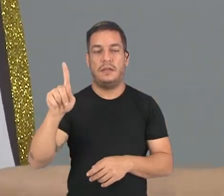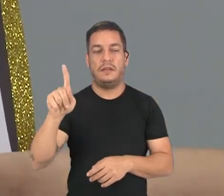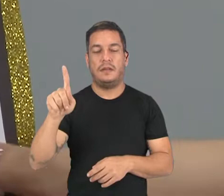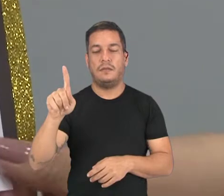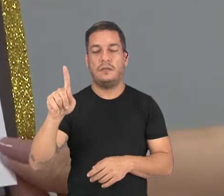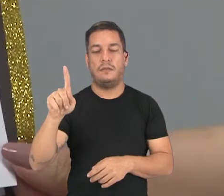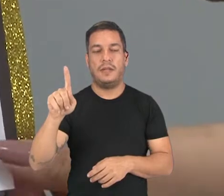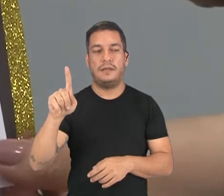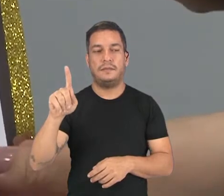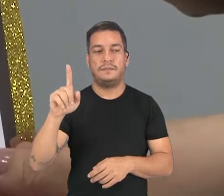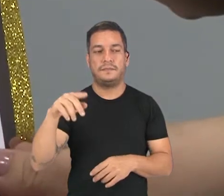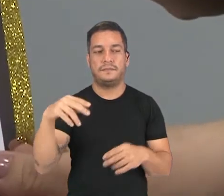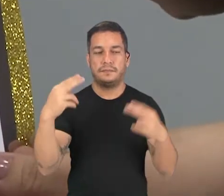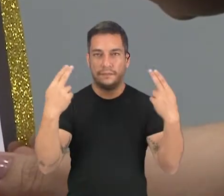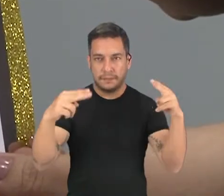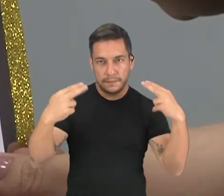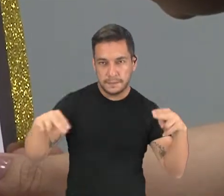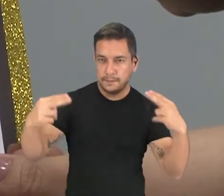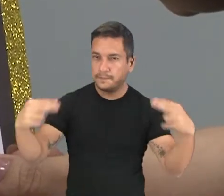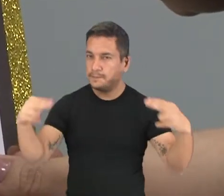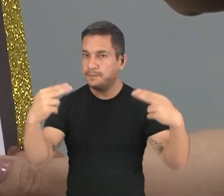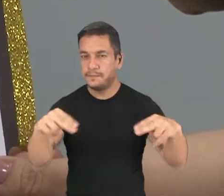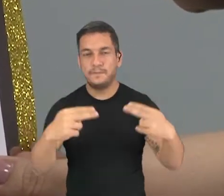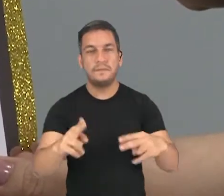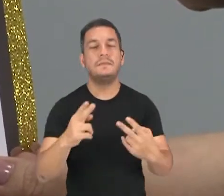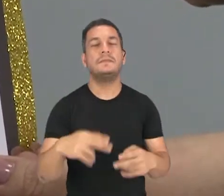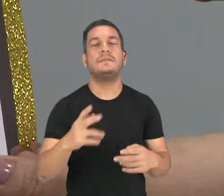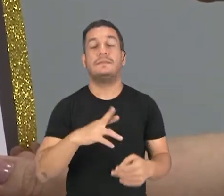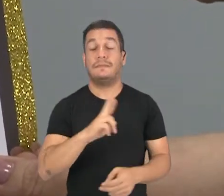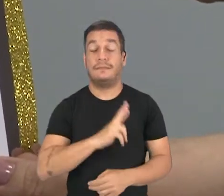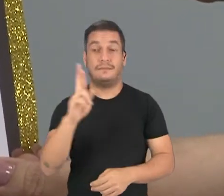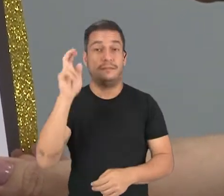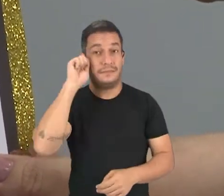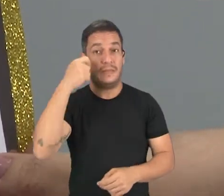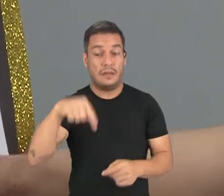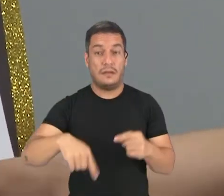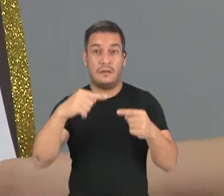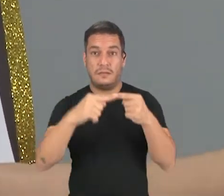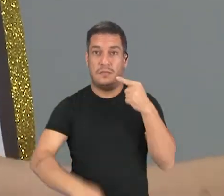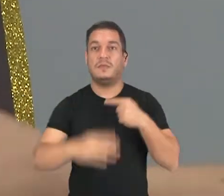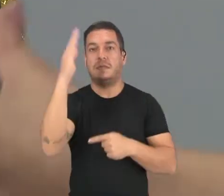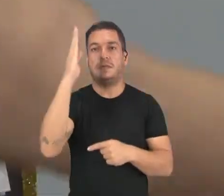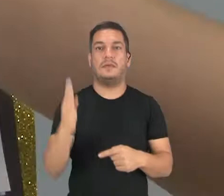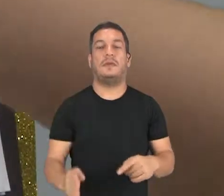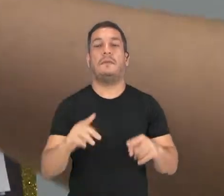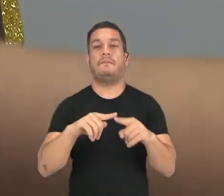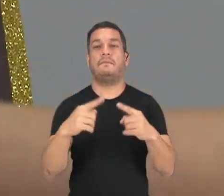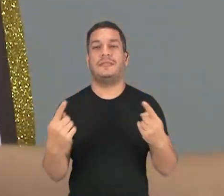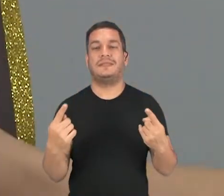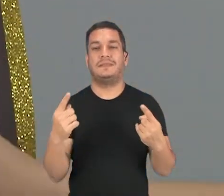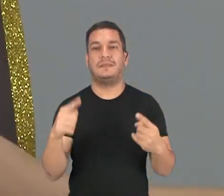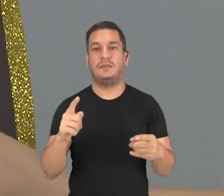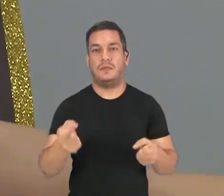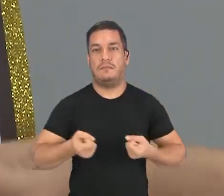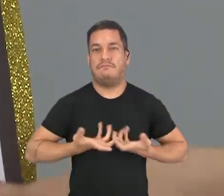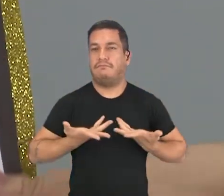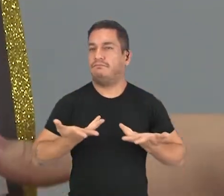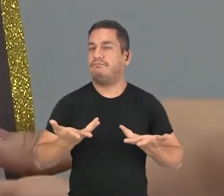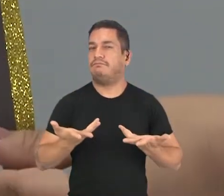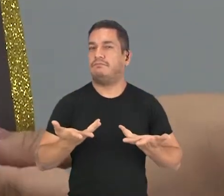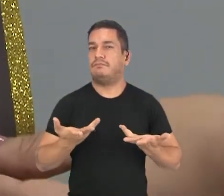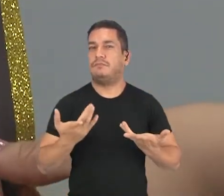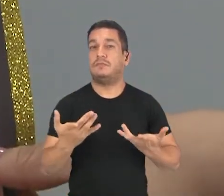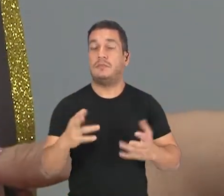as religiões negras, elas eram proibidas aqui no nosso Brasil. Mas aí, isso aqui é uma manifestação